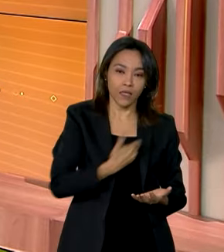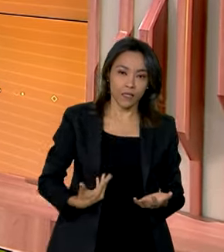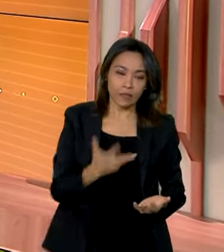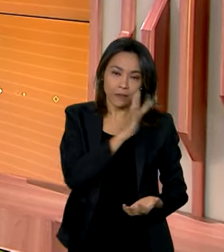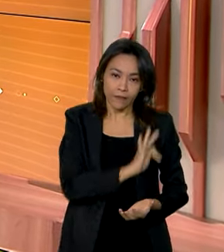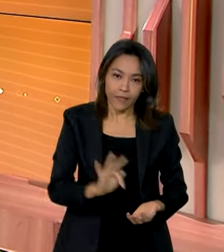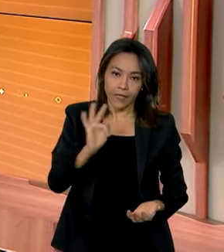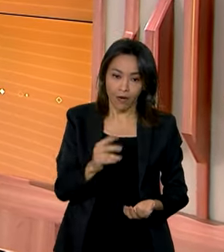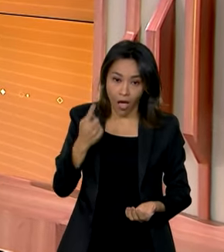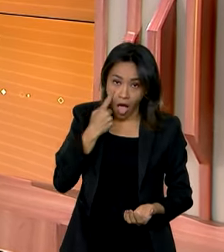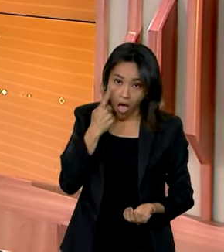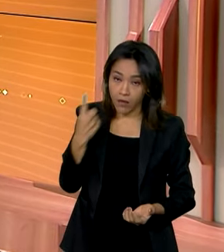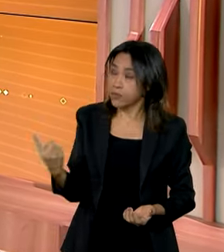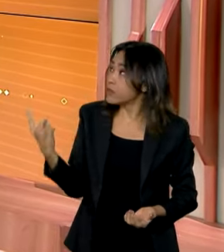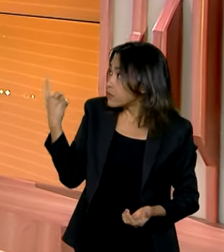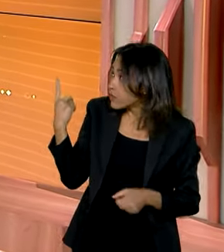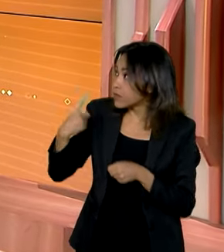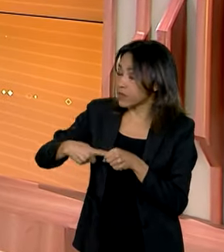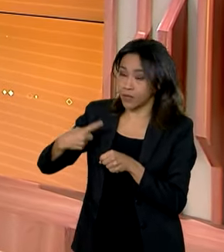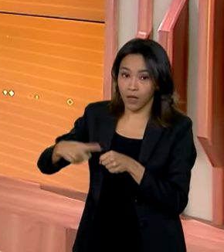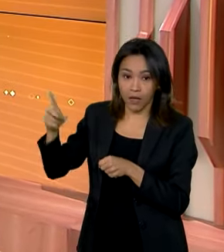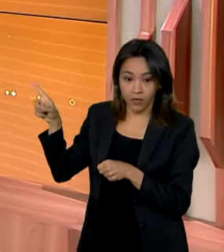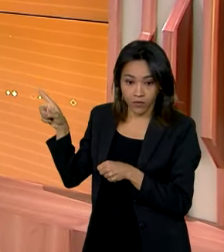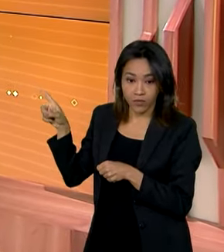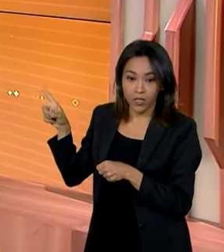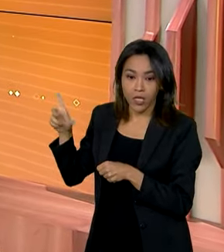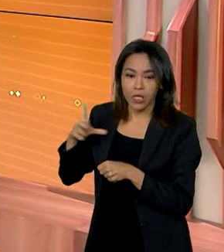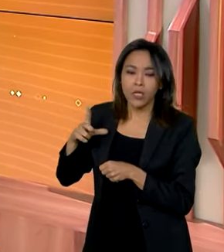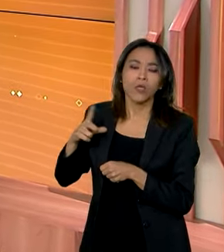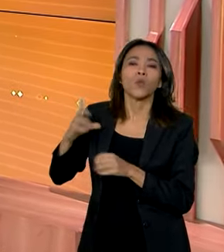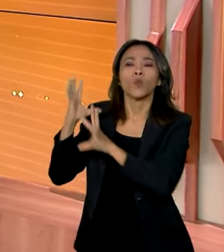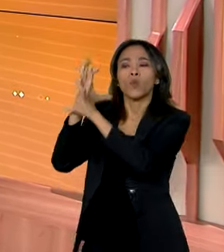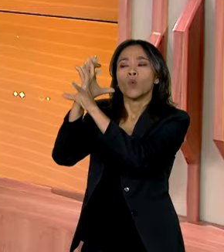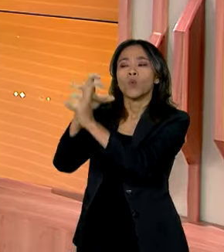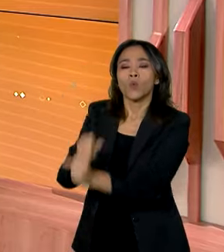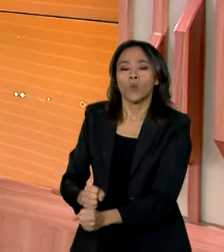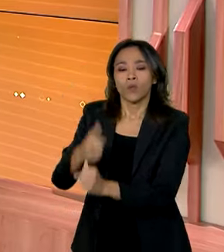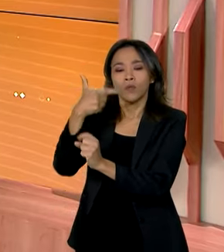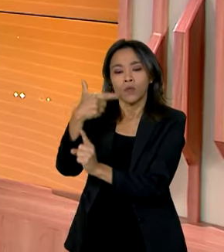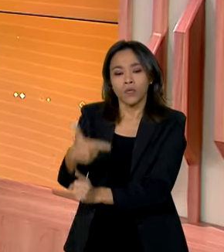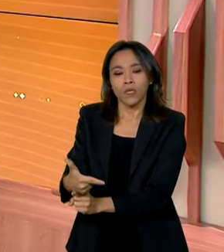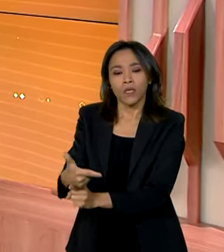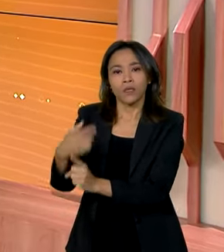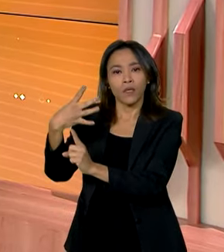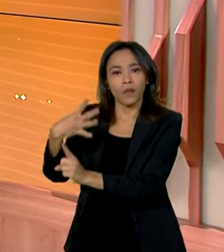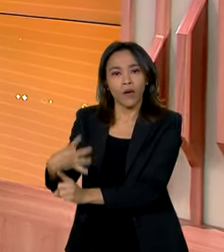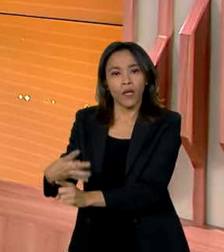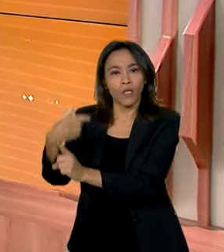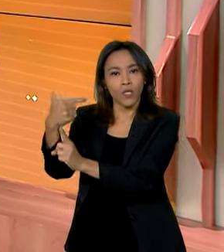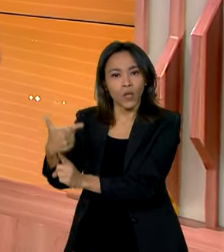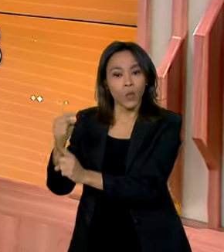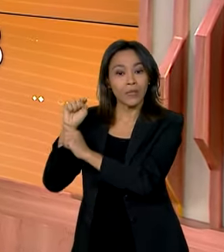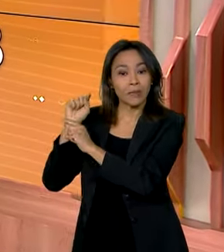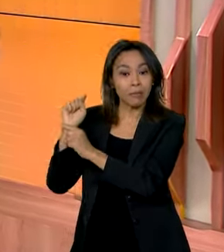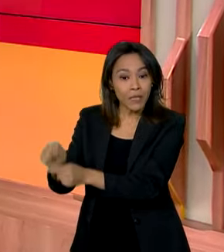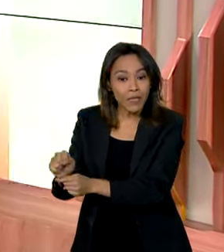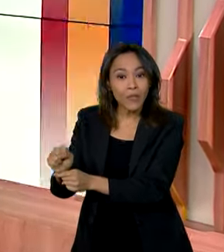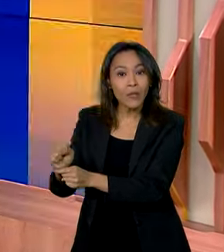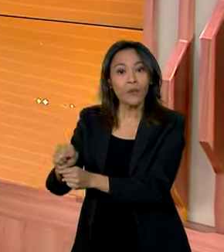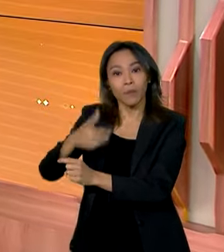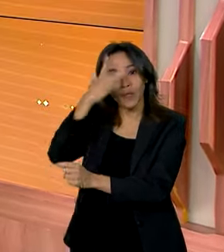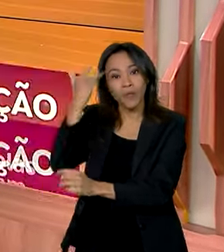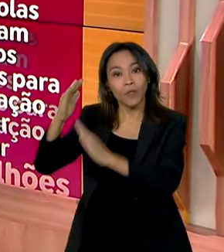a gente que Araraquara tem uma população de pouco mais de 242 mil pessoas, mil habitantes, né?